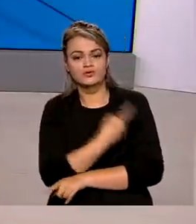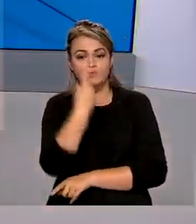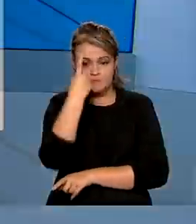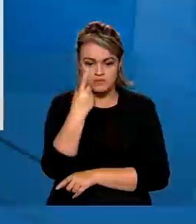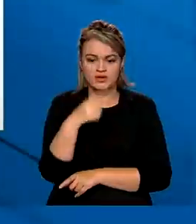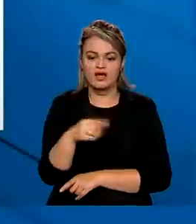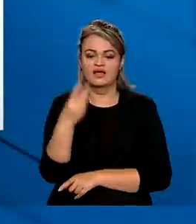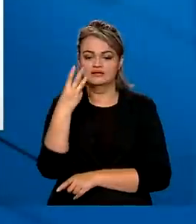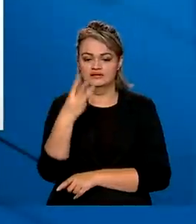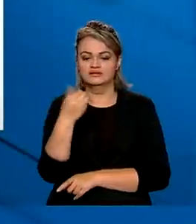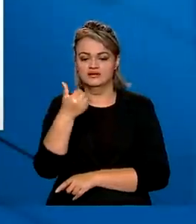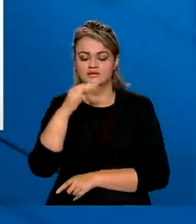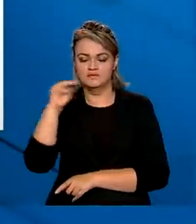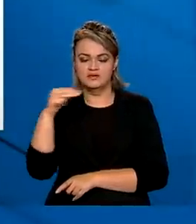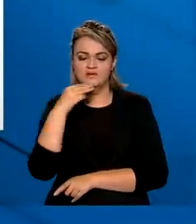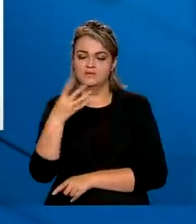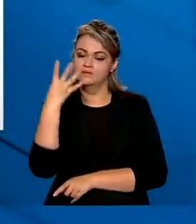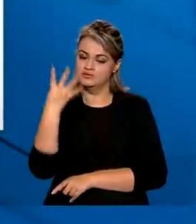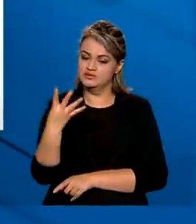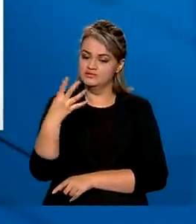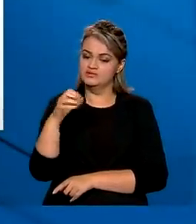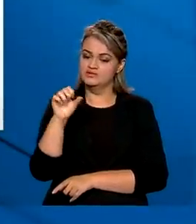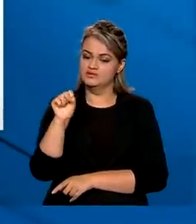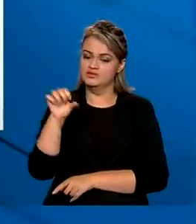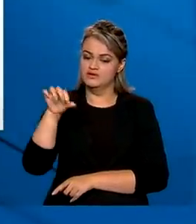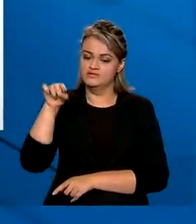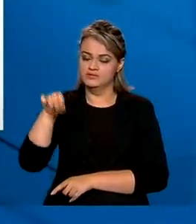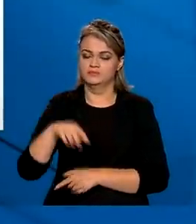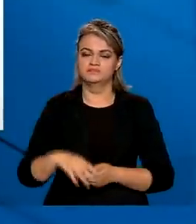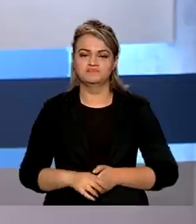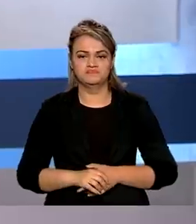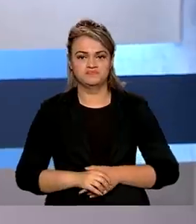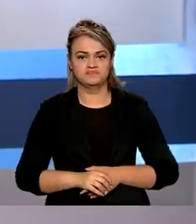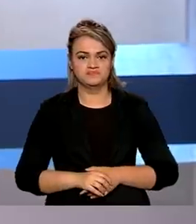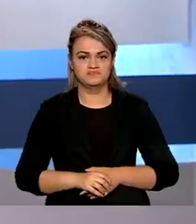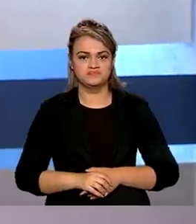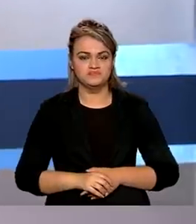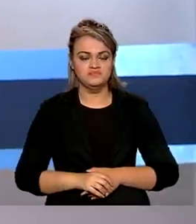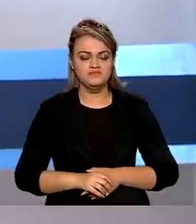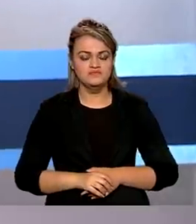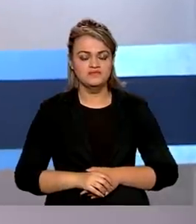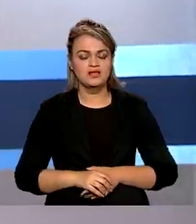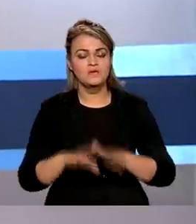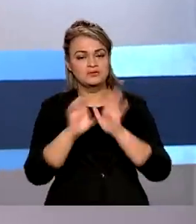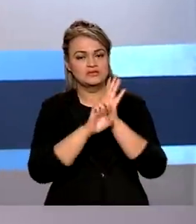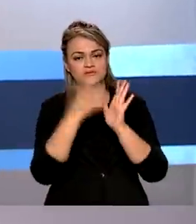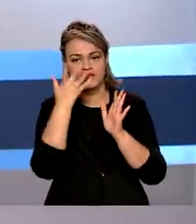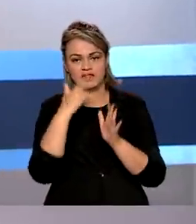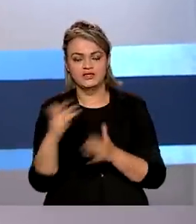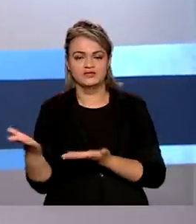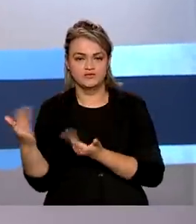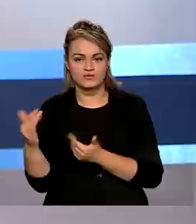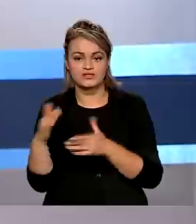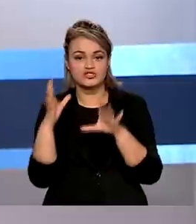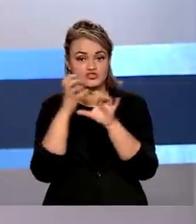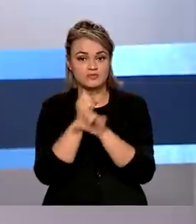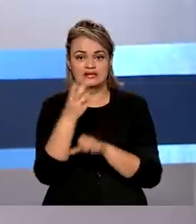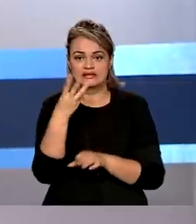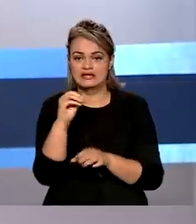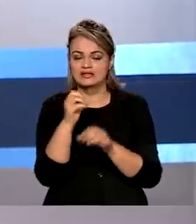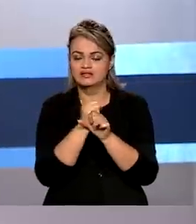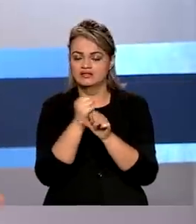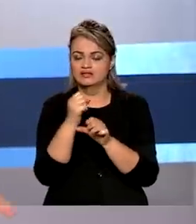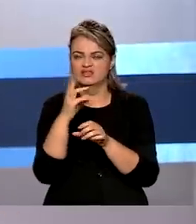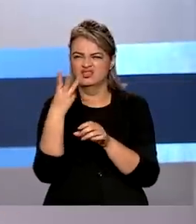é de mais de 31 milhões, 489 mil. O Estatuto da Criança e do Adolescente completa 31